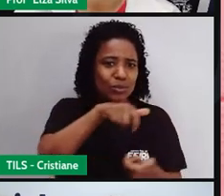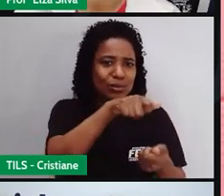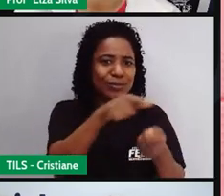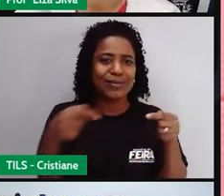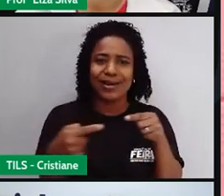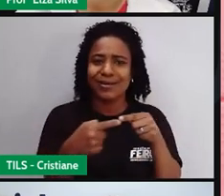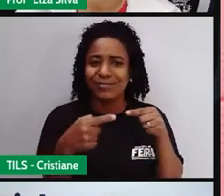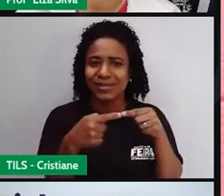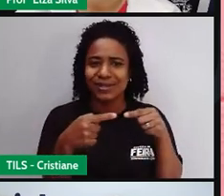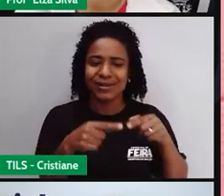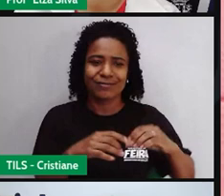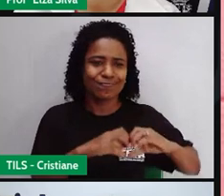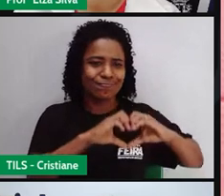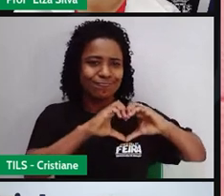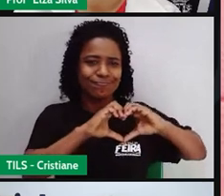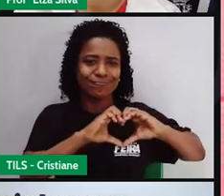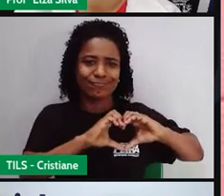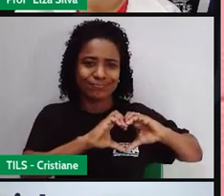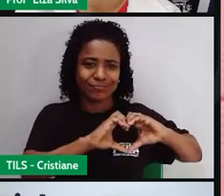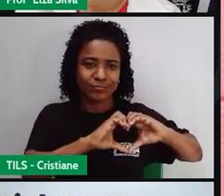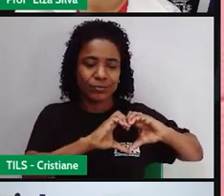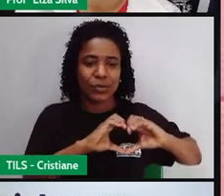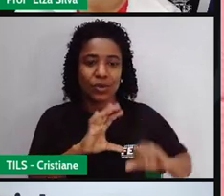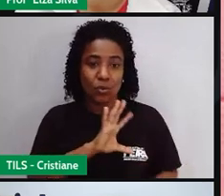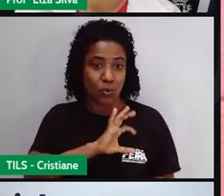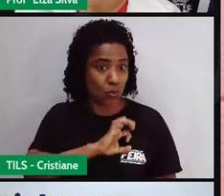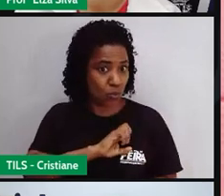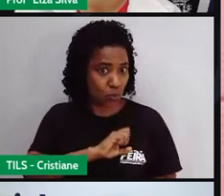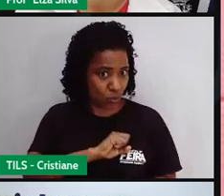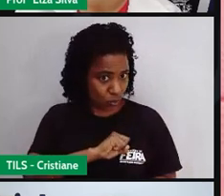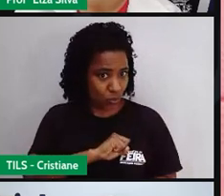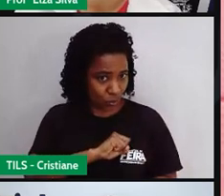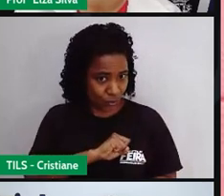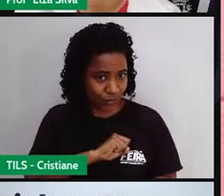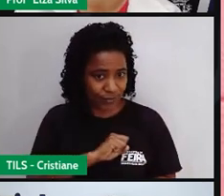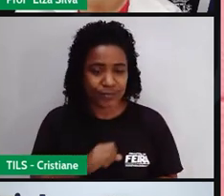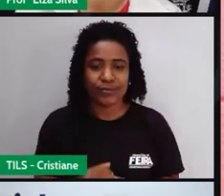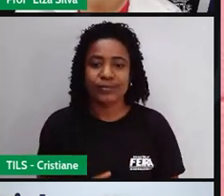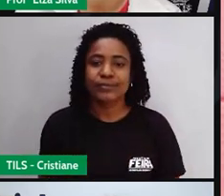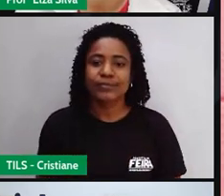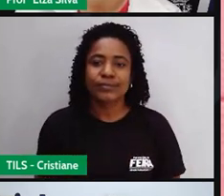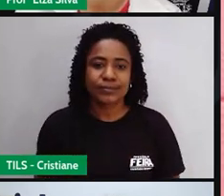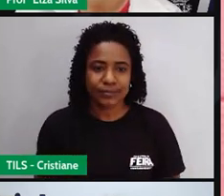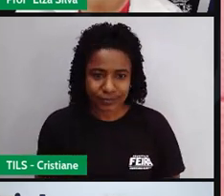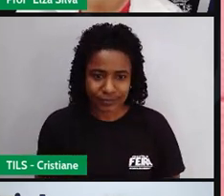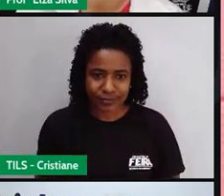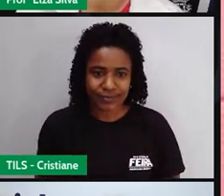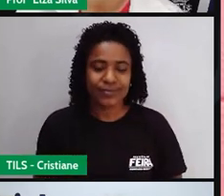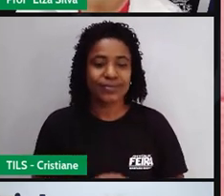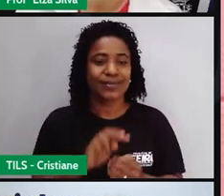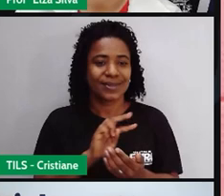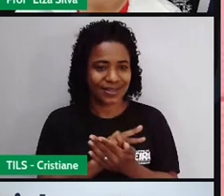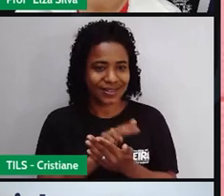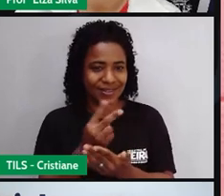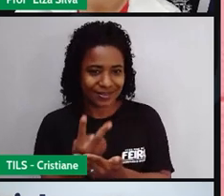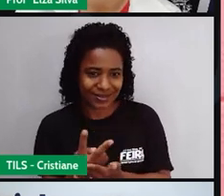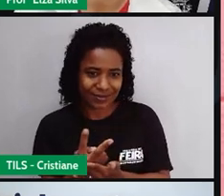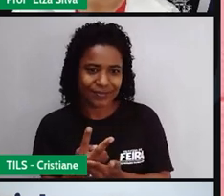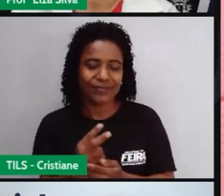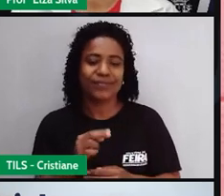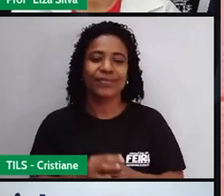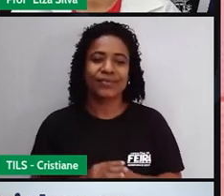is frequently seen on Welsh love spoons. E ele é frequentemente visto